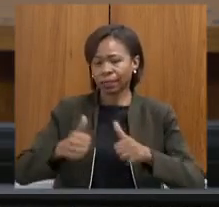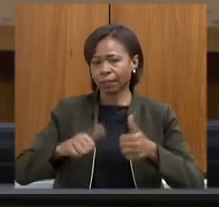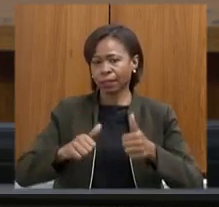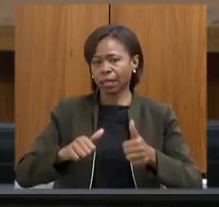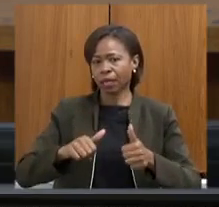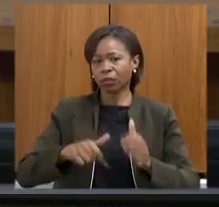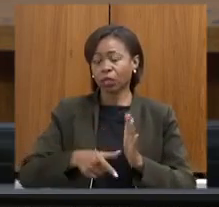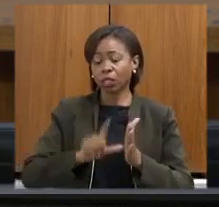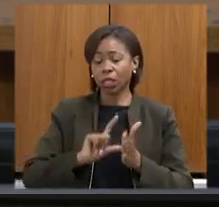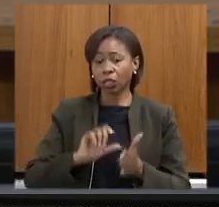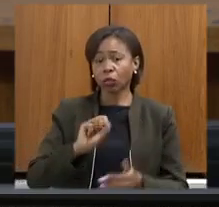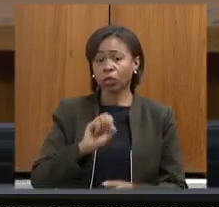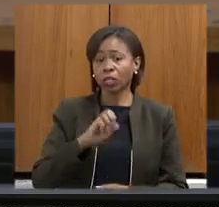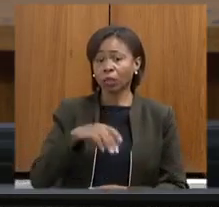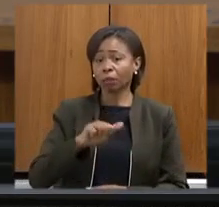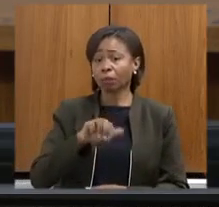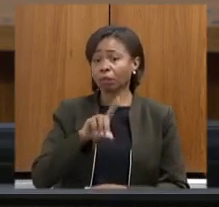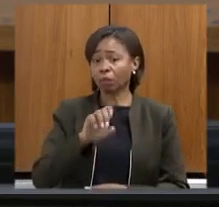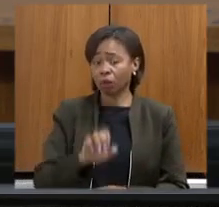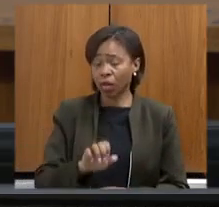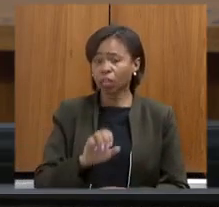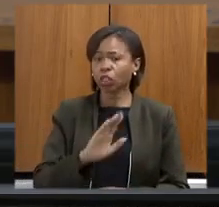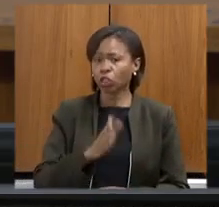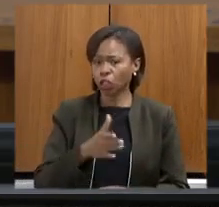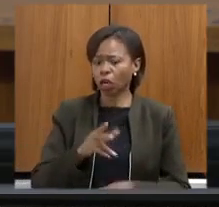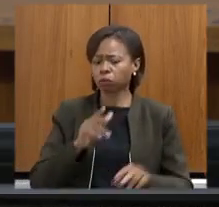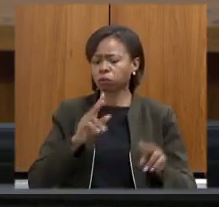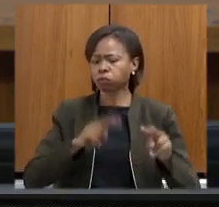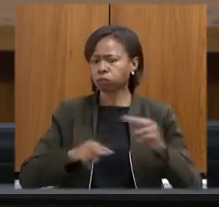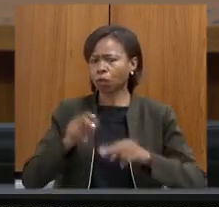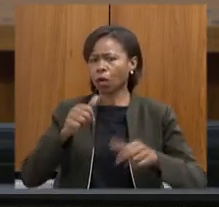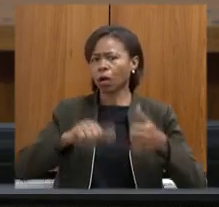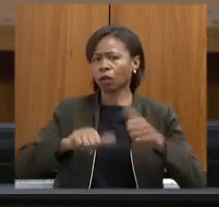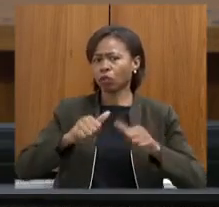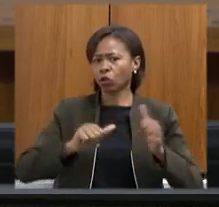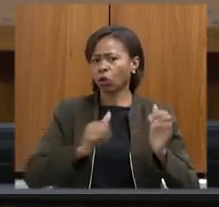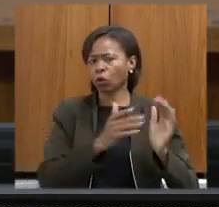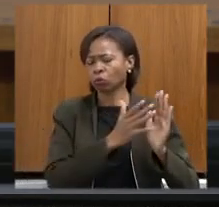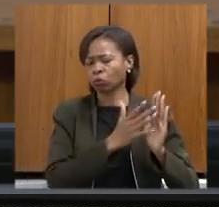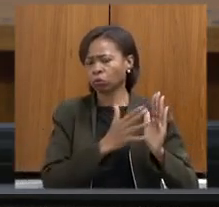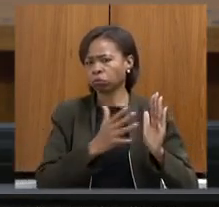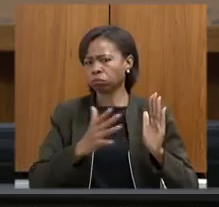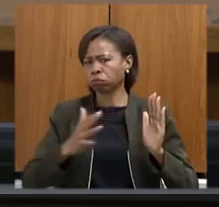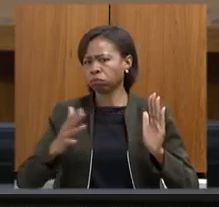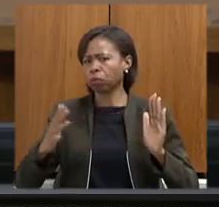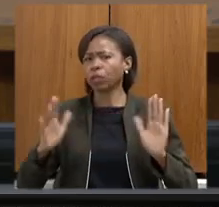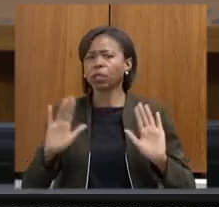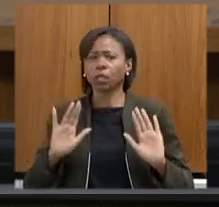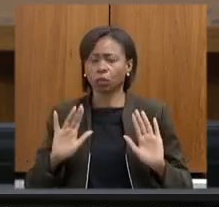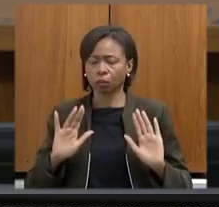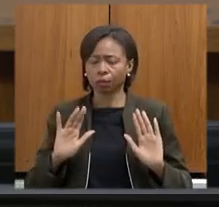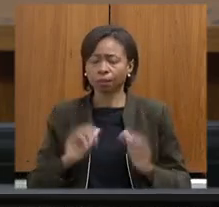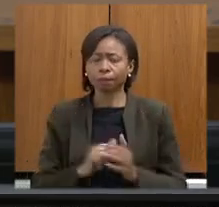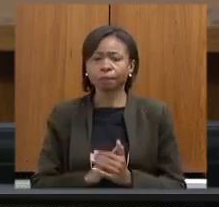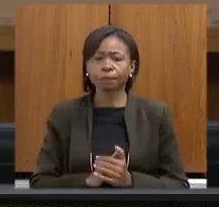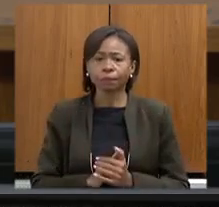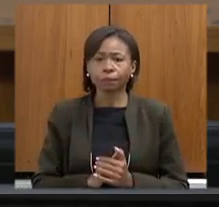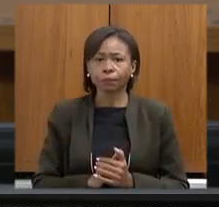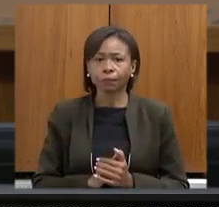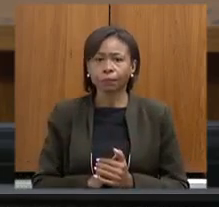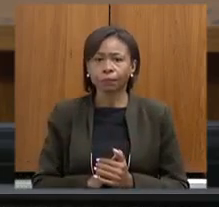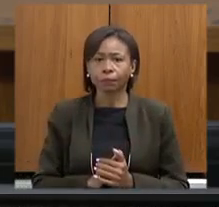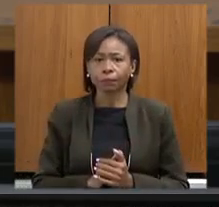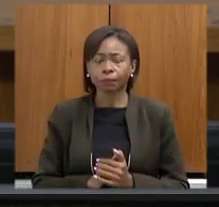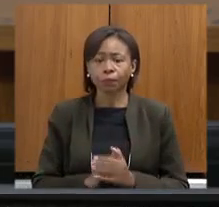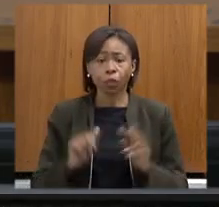técnica da SEMAD e Procuradoria Jurídica da SEMAD ao longo da análise desse processo esse é o primeiro ponto bem